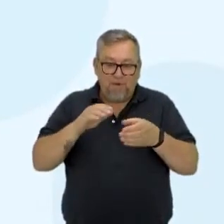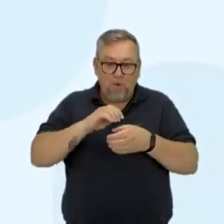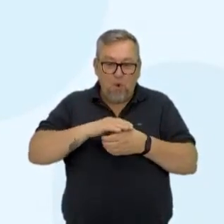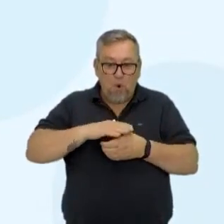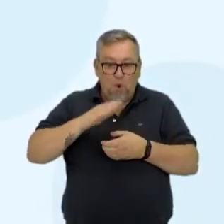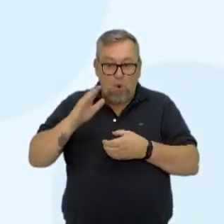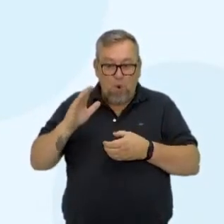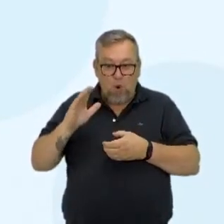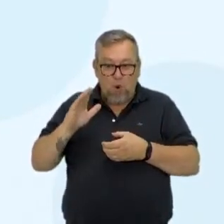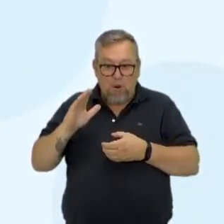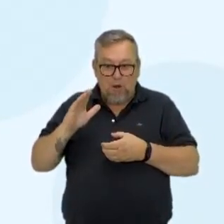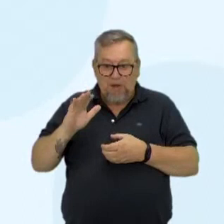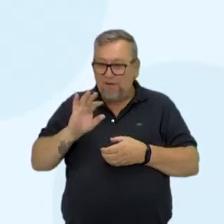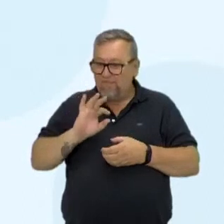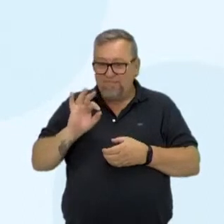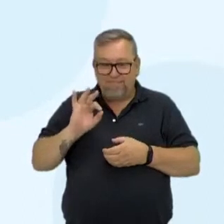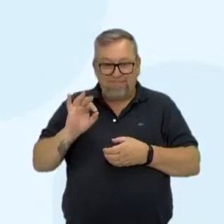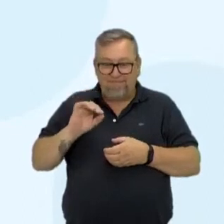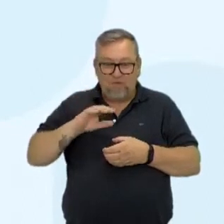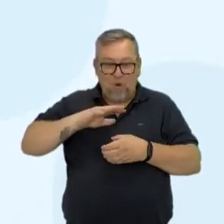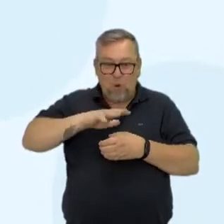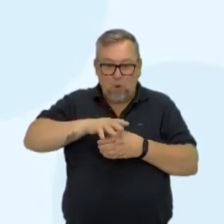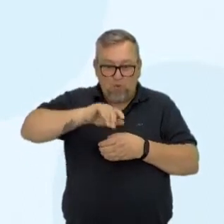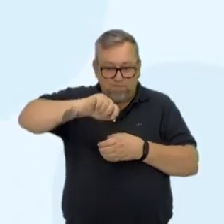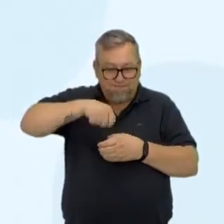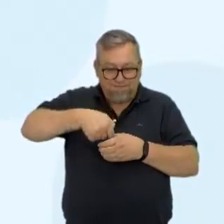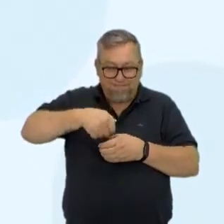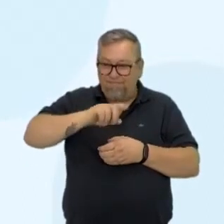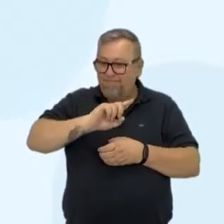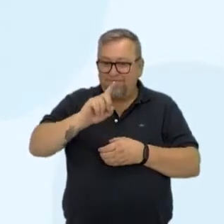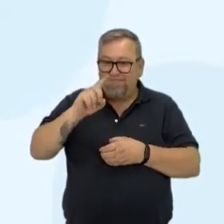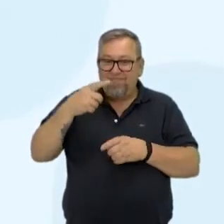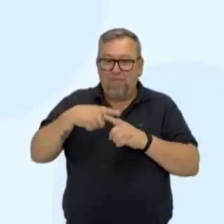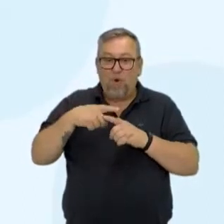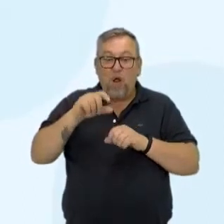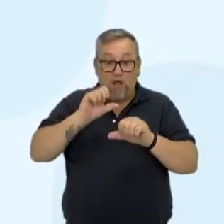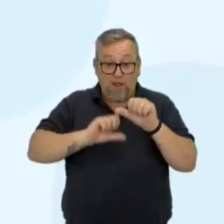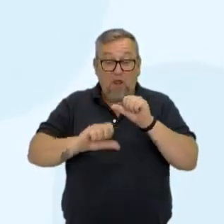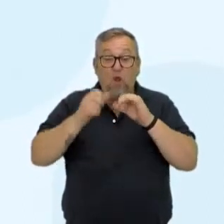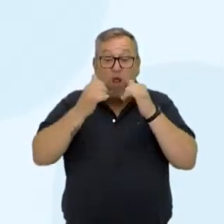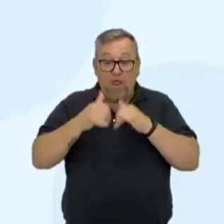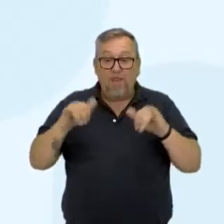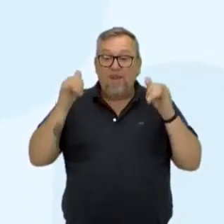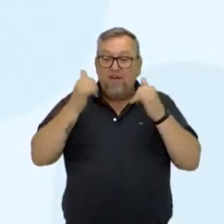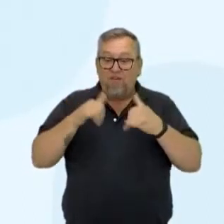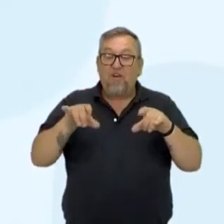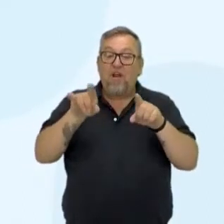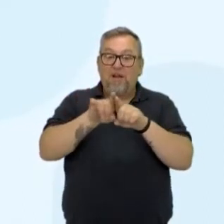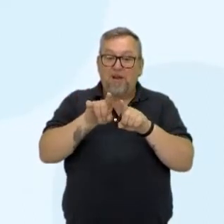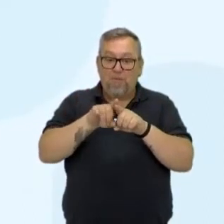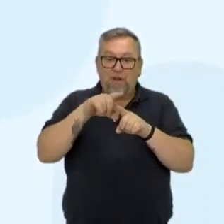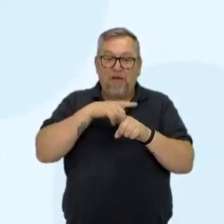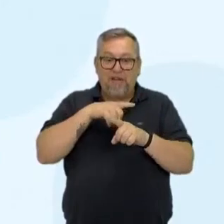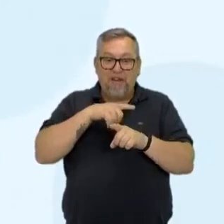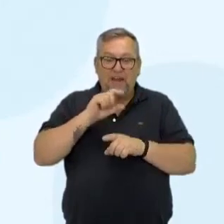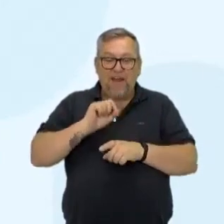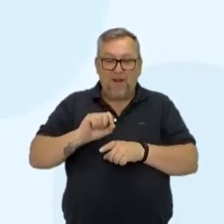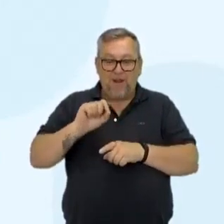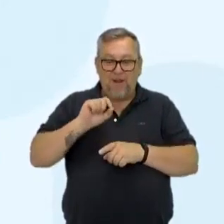é certeza que ele não é um sistema termicamente isolado, não. Porque há trocas de energia e também há